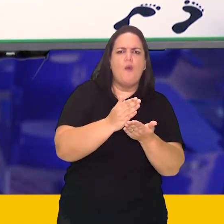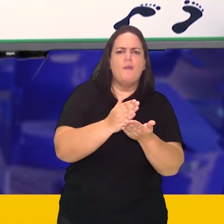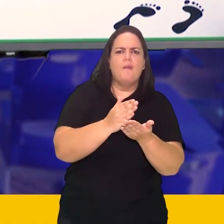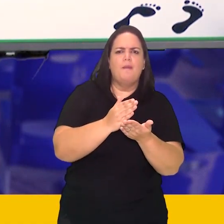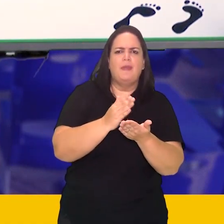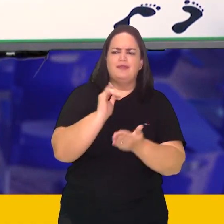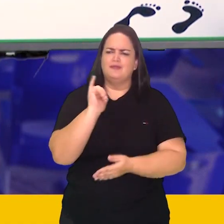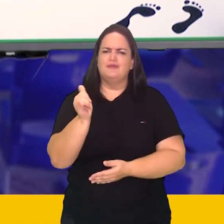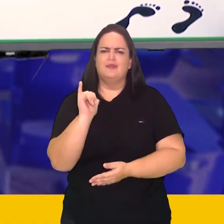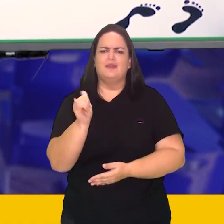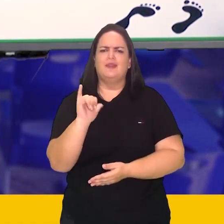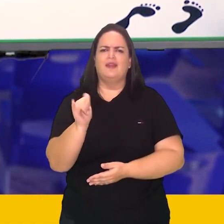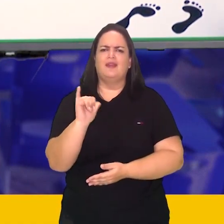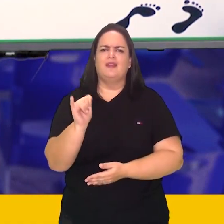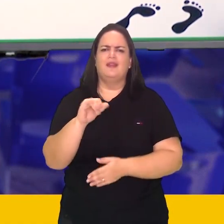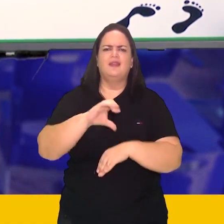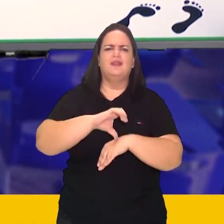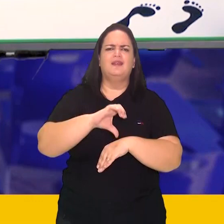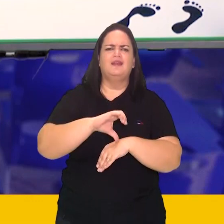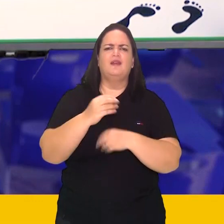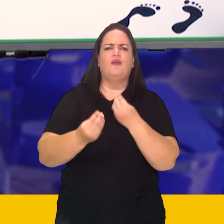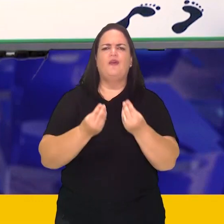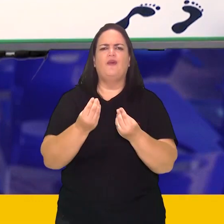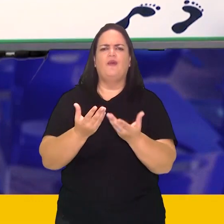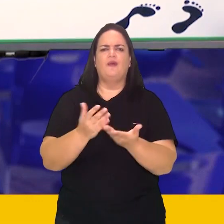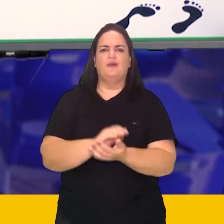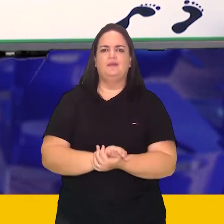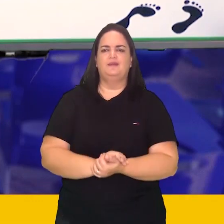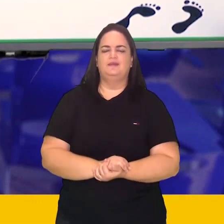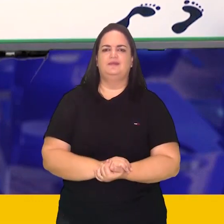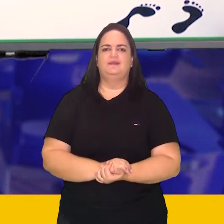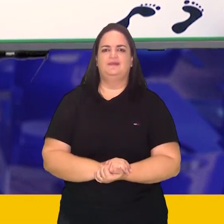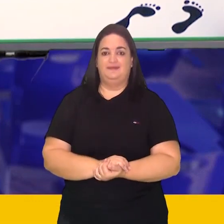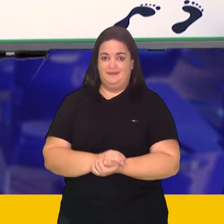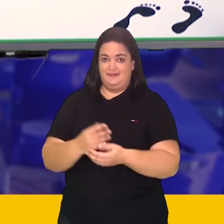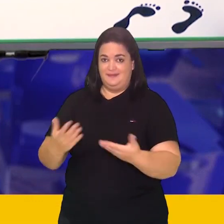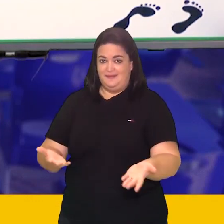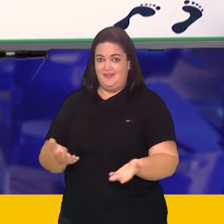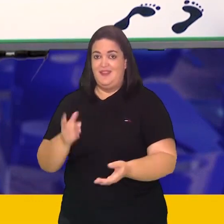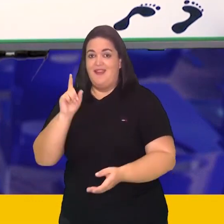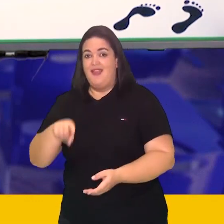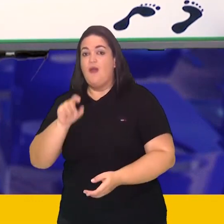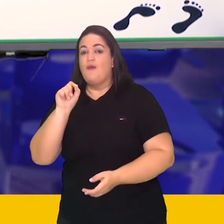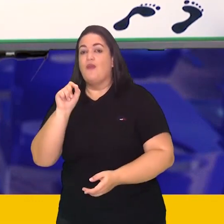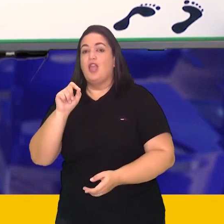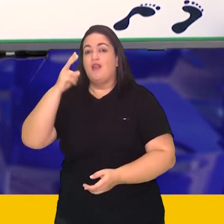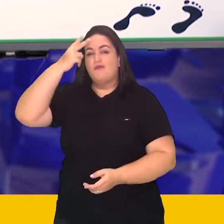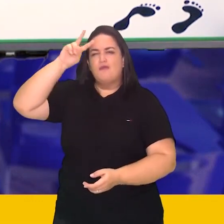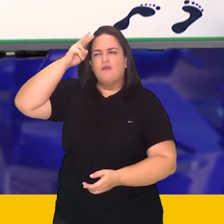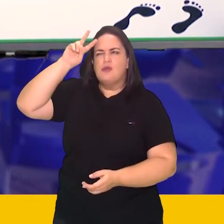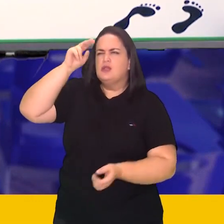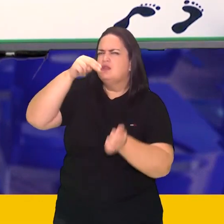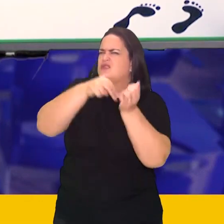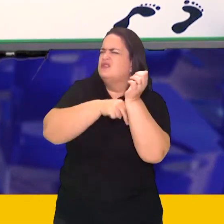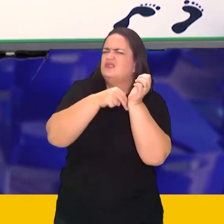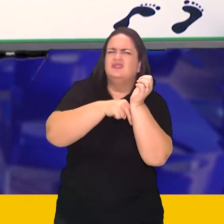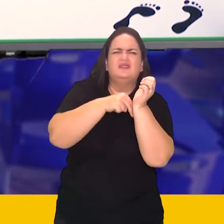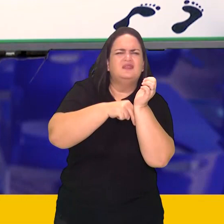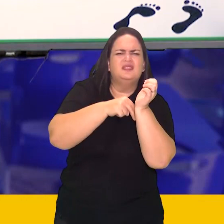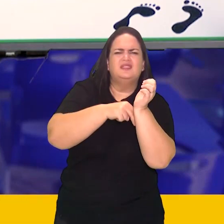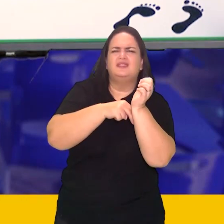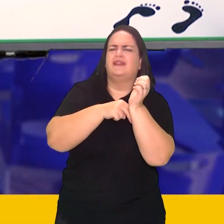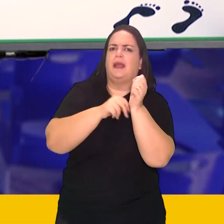enigma? A narrativa de enigma tem como ponto de partida um fato misterioso, um fato geralmente